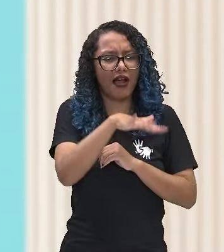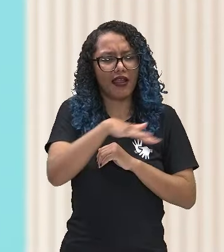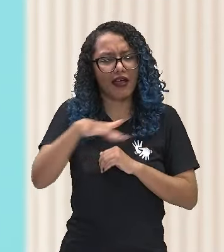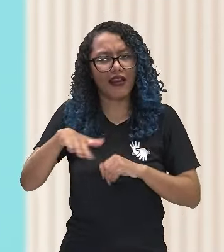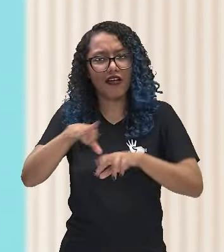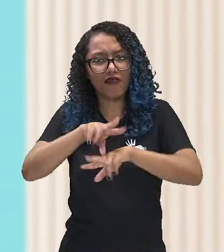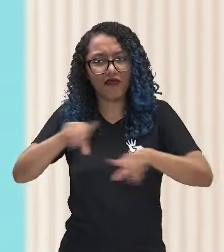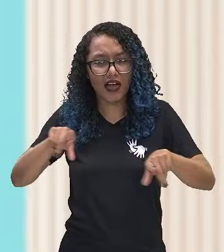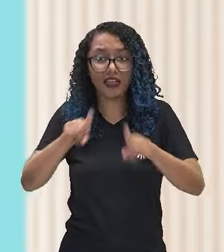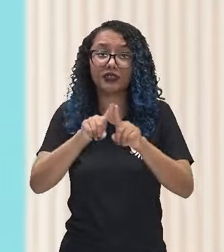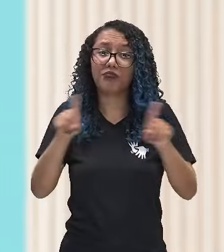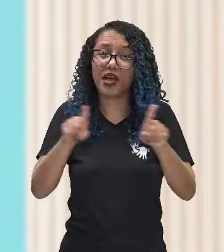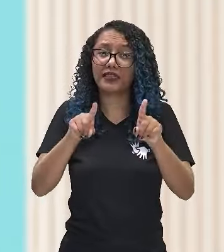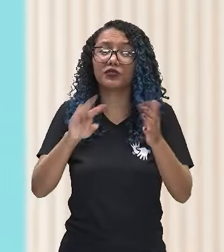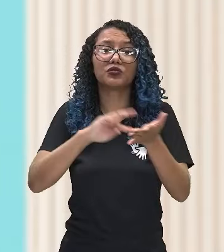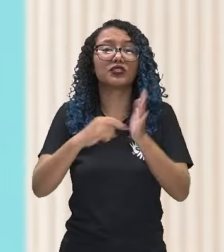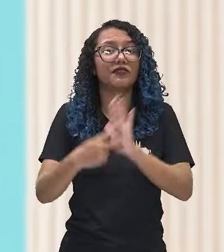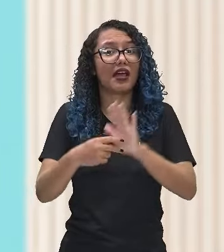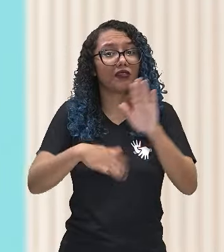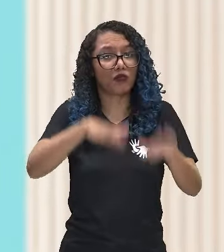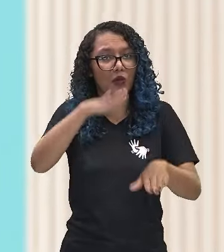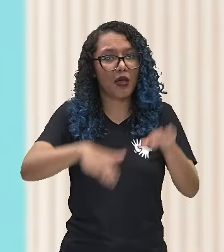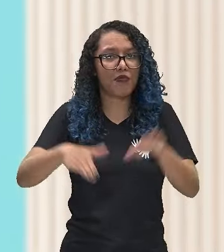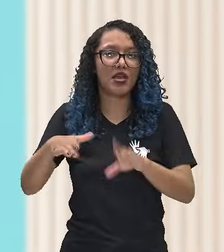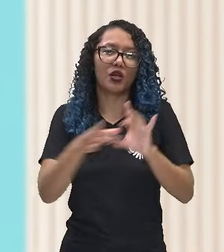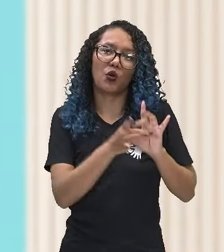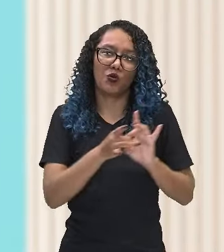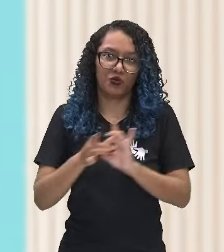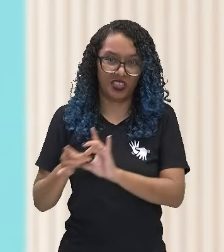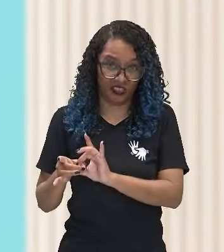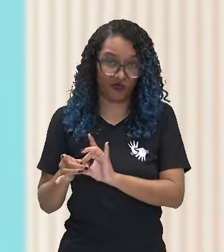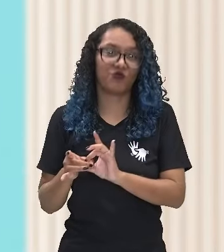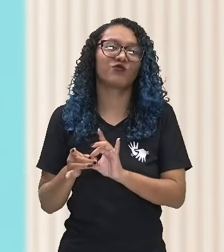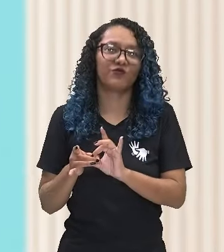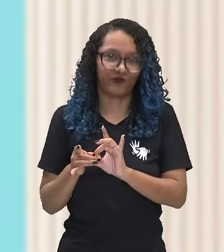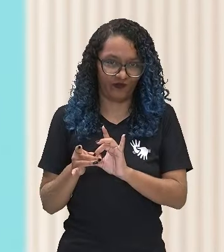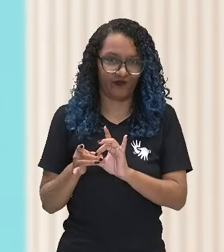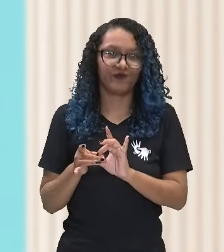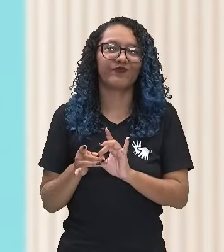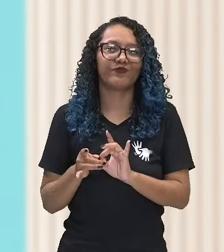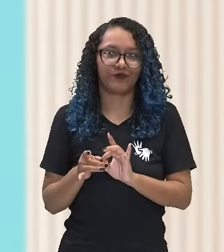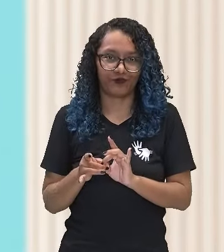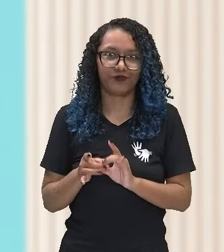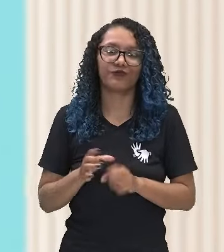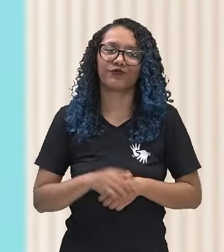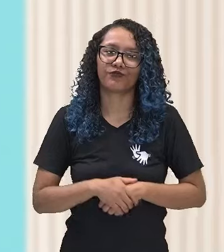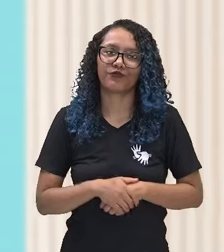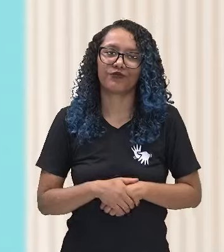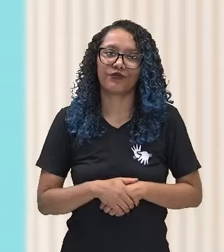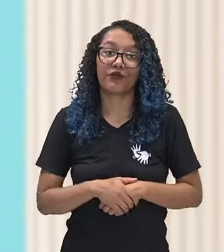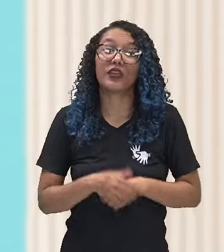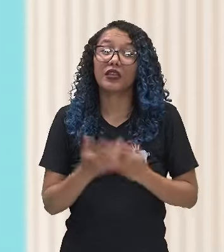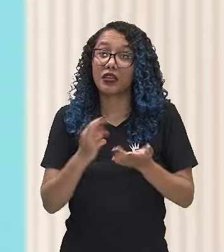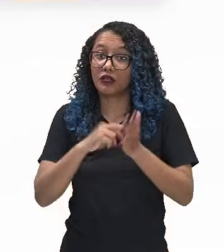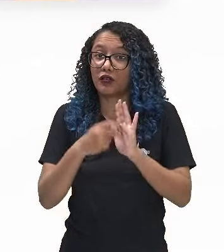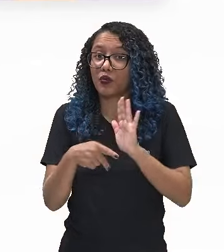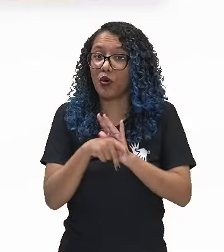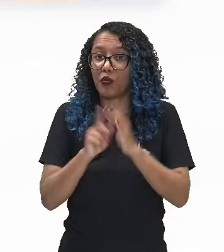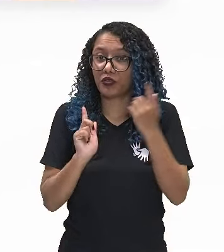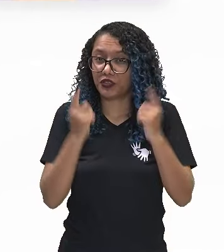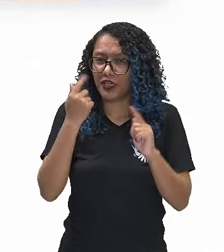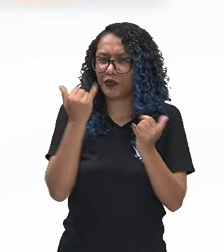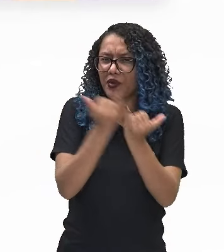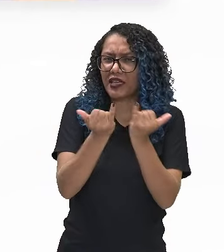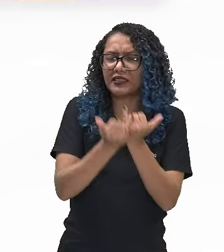é determinado pelo contexto, como a gente vai ver aqui nessa cartela. Ou seja, o significado de um gesto, como de uma palavra ou